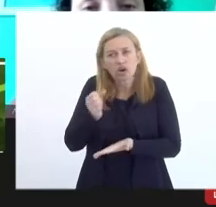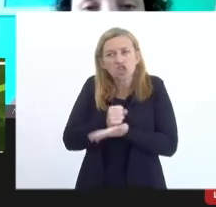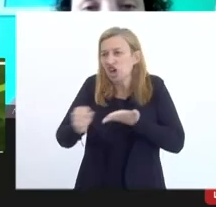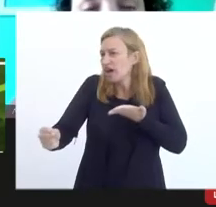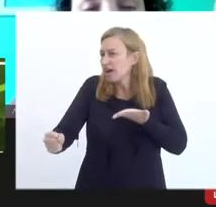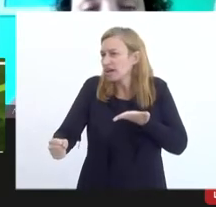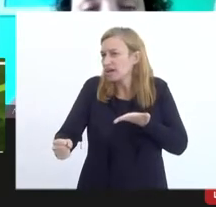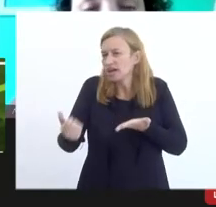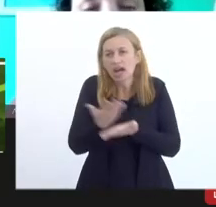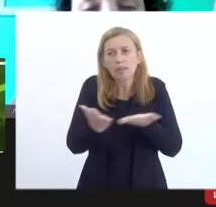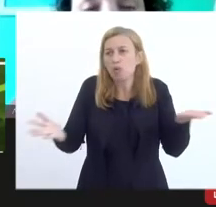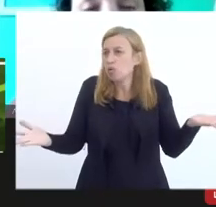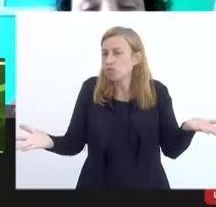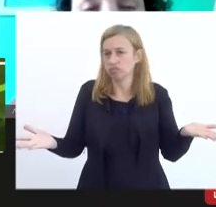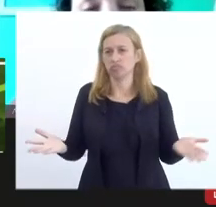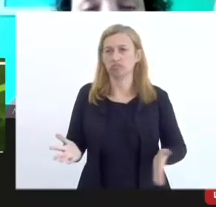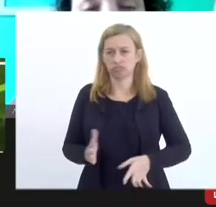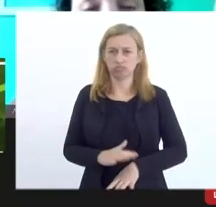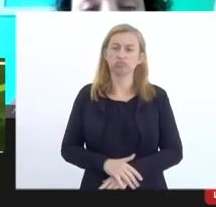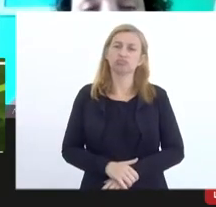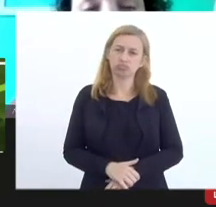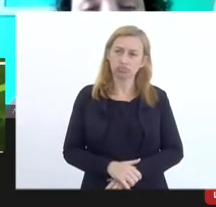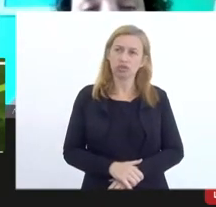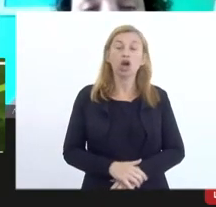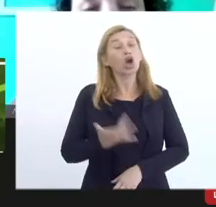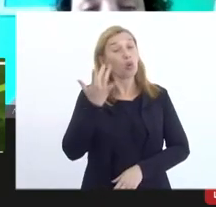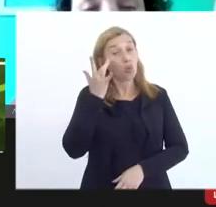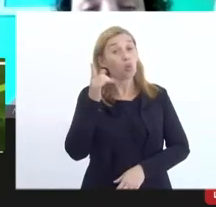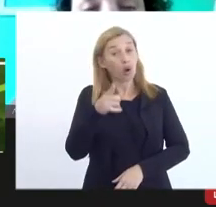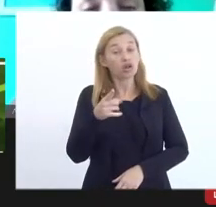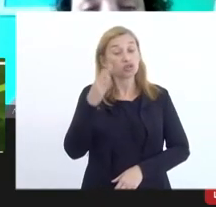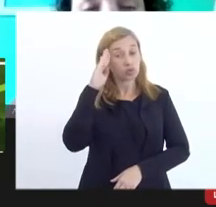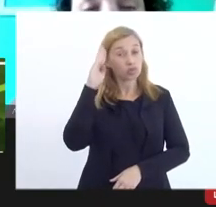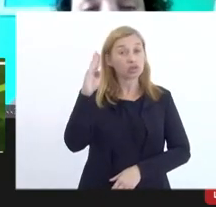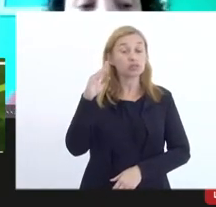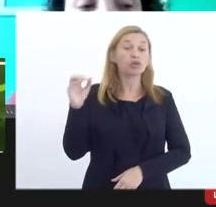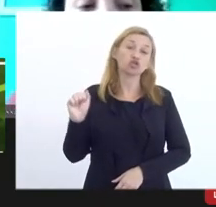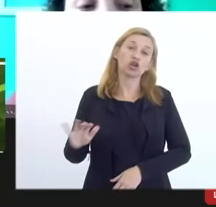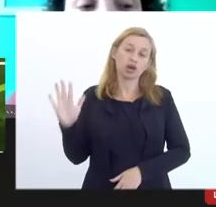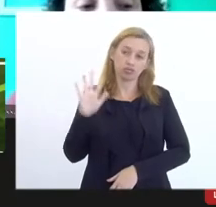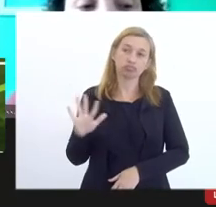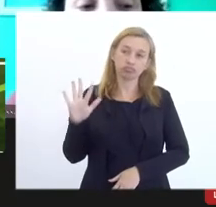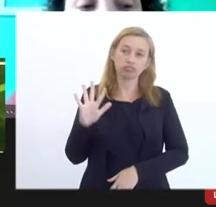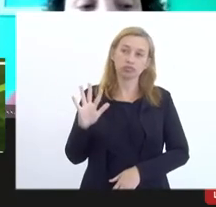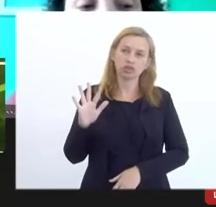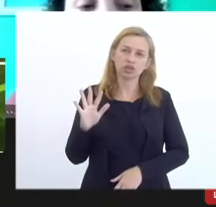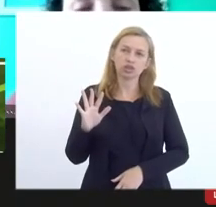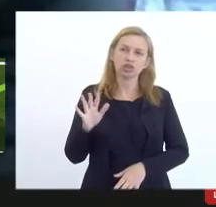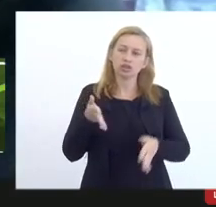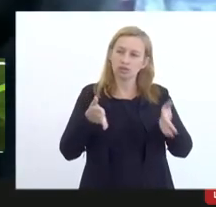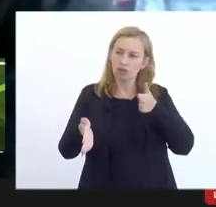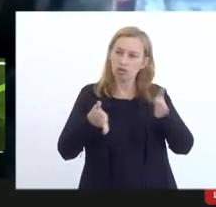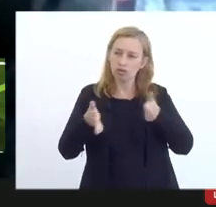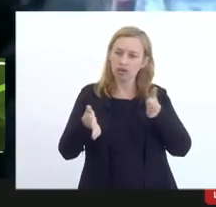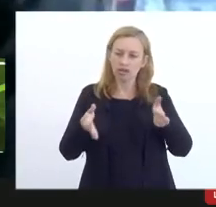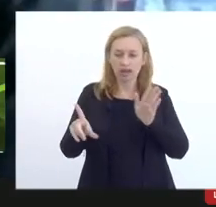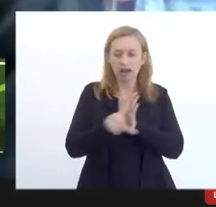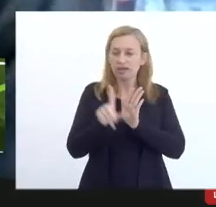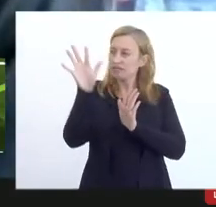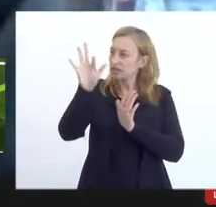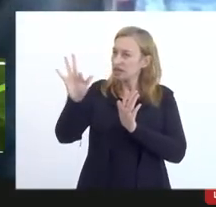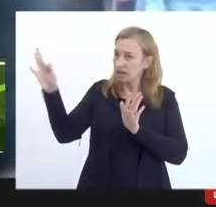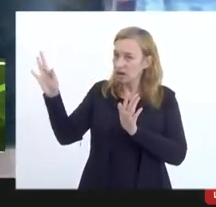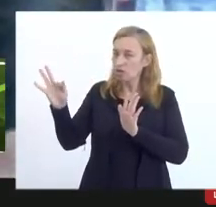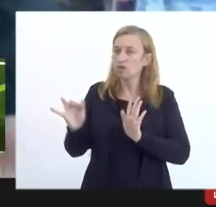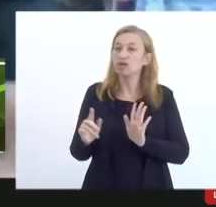acabou-se. Então, por aí, eu acho que são os princípios gerais. A gente pega o prazo da Lei Federal da Improbidade,